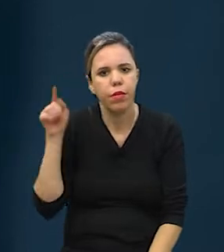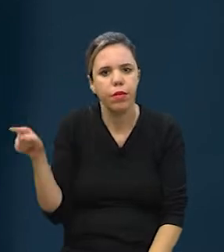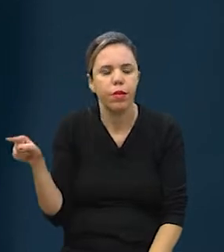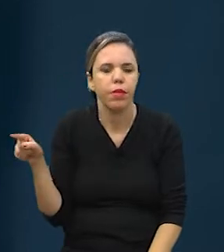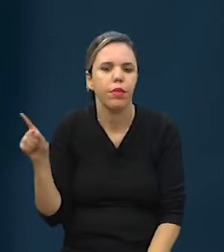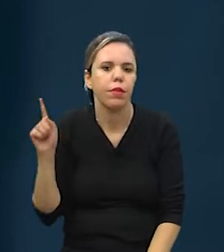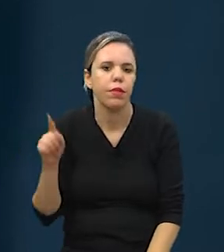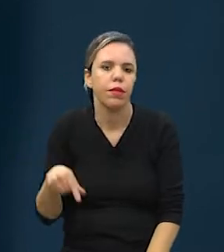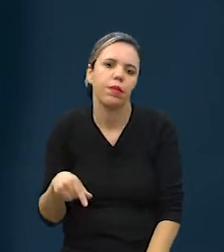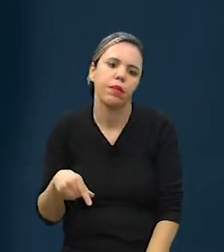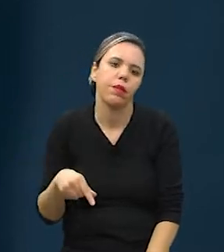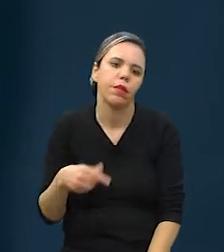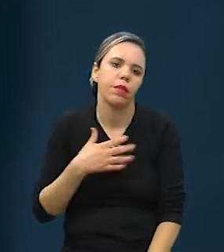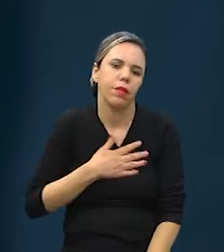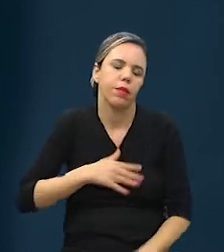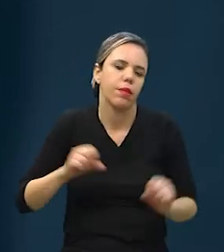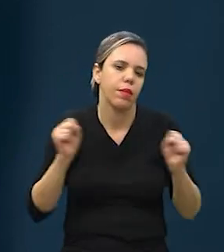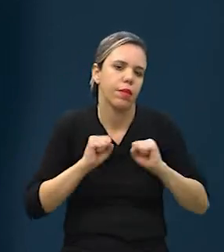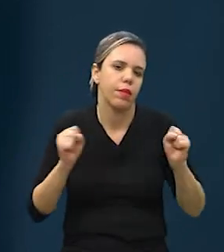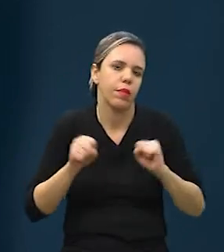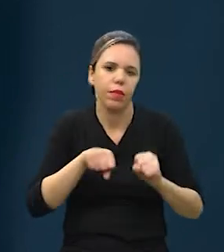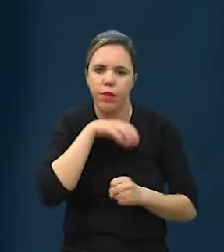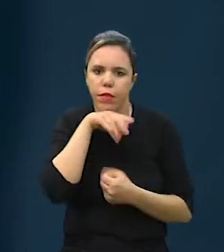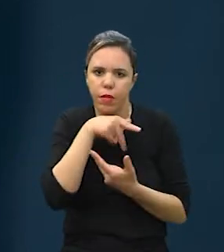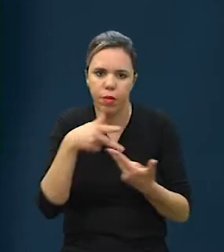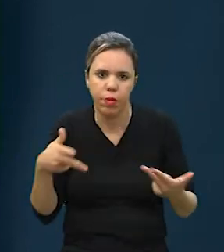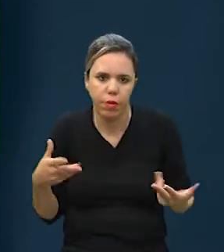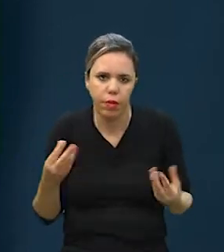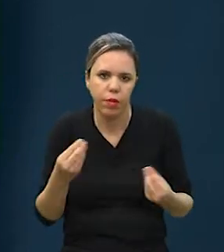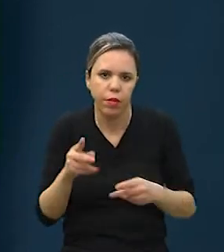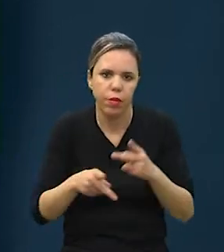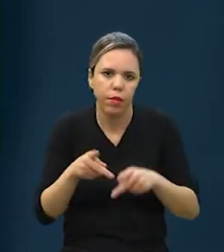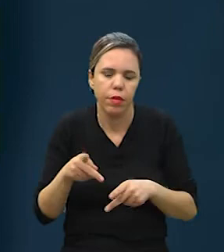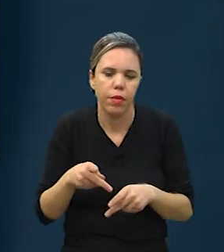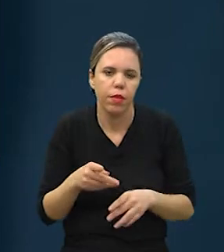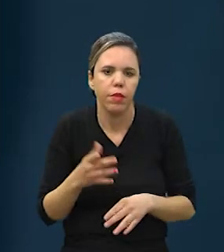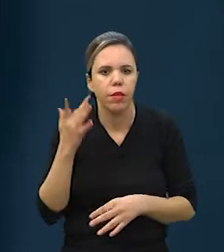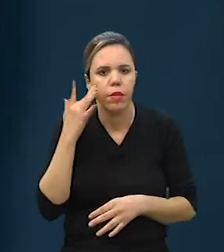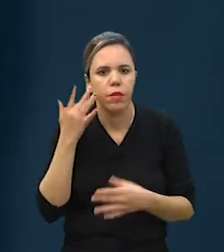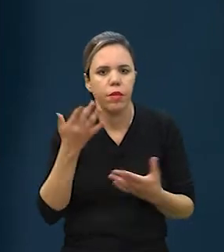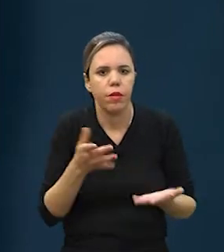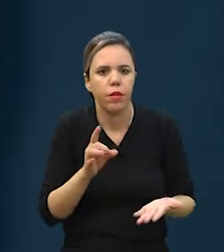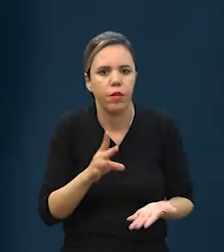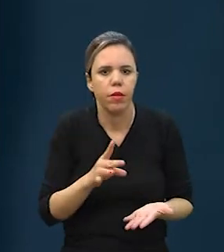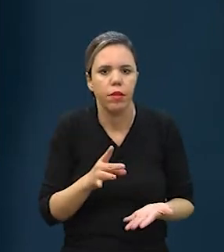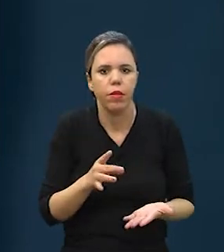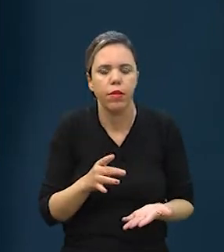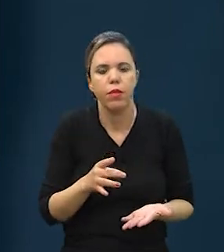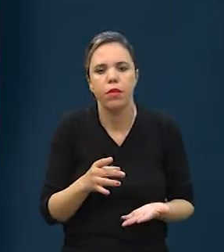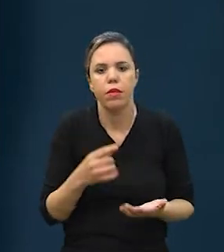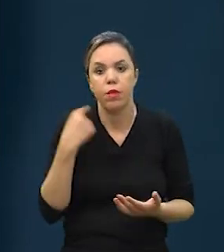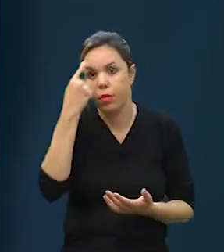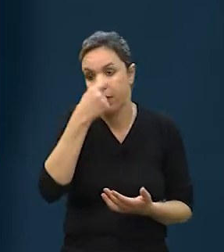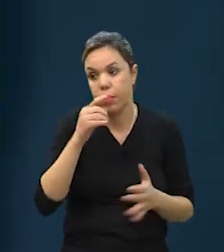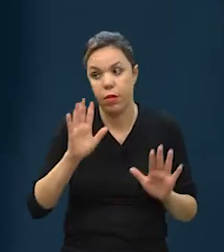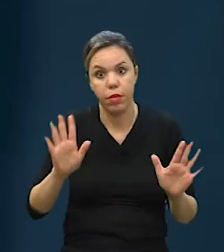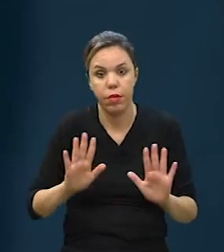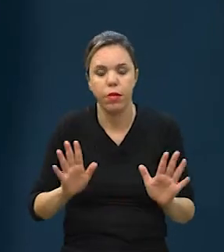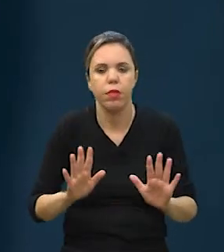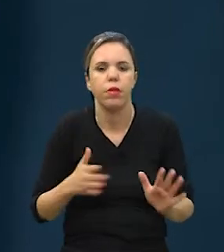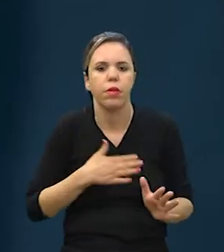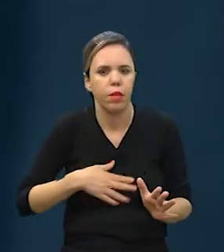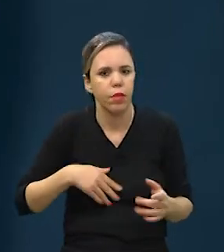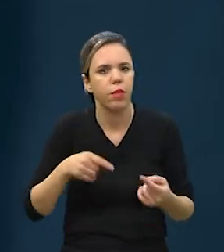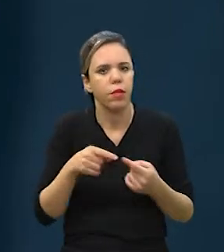Jacquin é que ele é apaixonado por animais. Muitas pessoas acabam achando que ele só está botando a cara dele ali e tal.